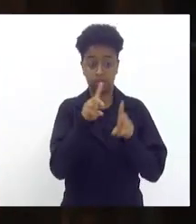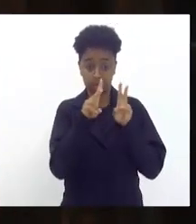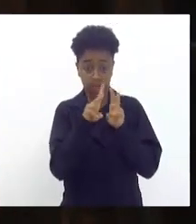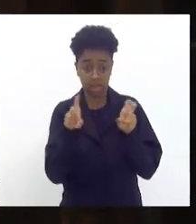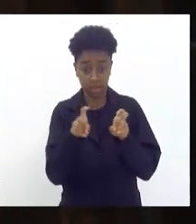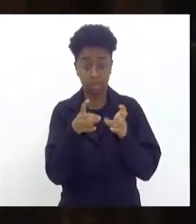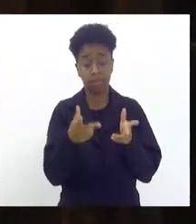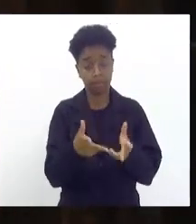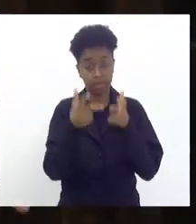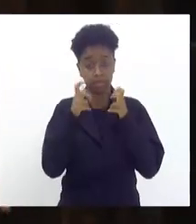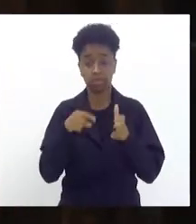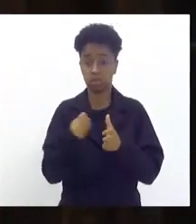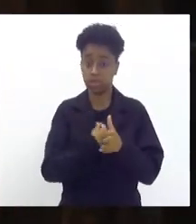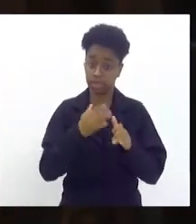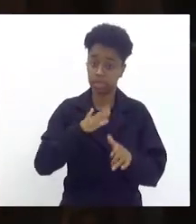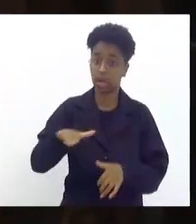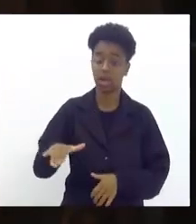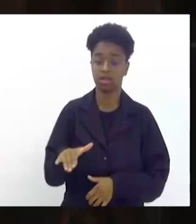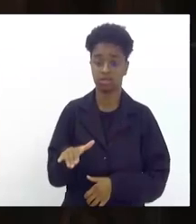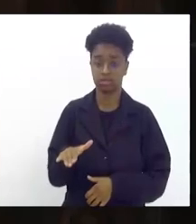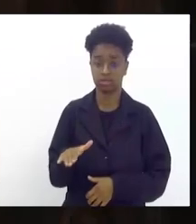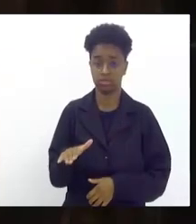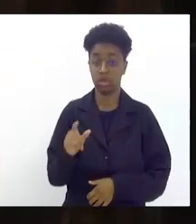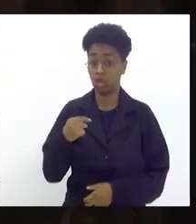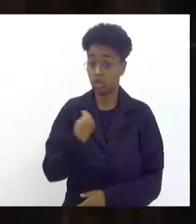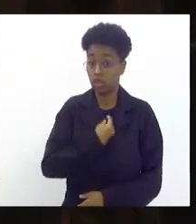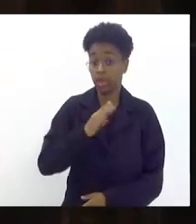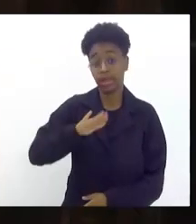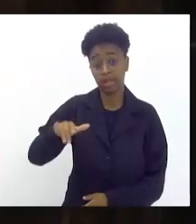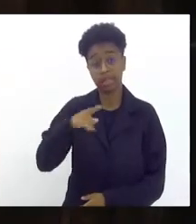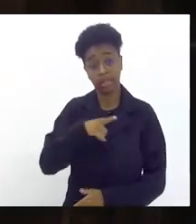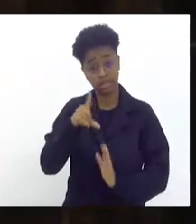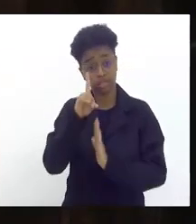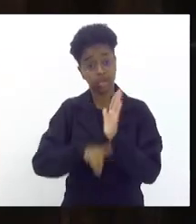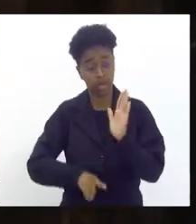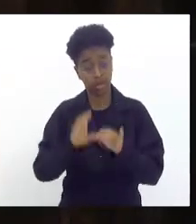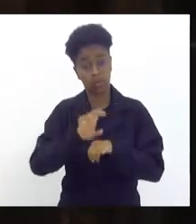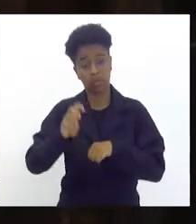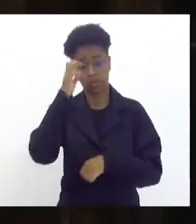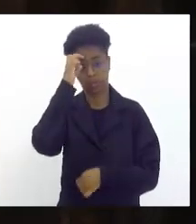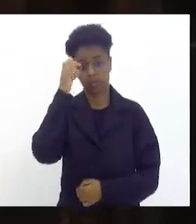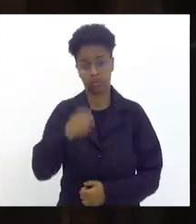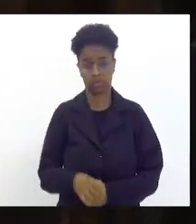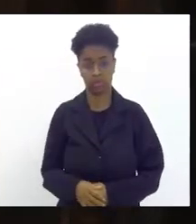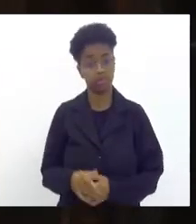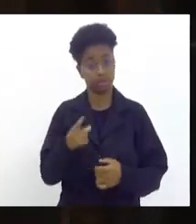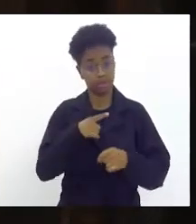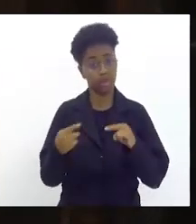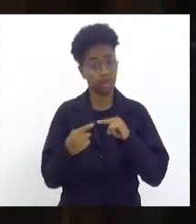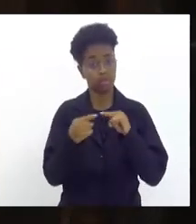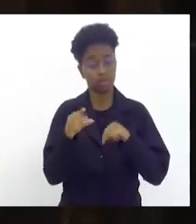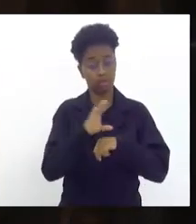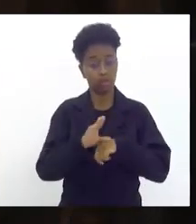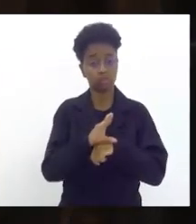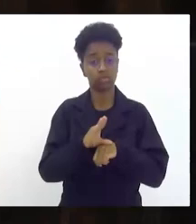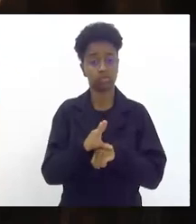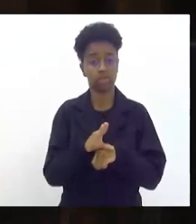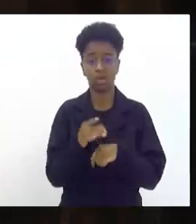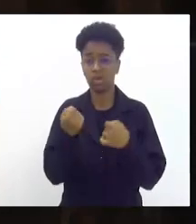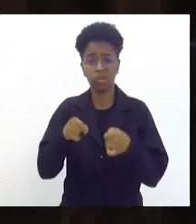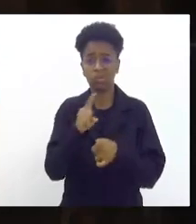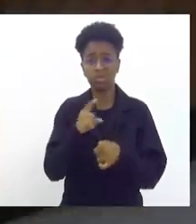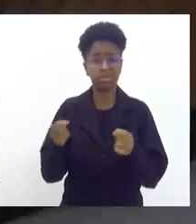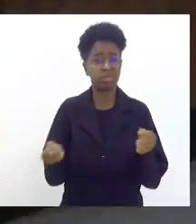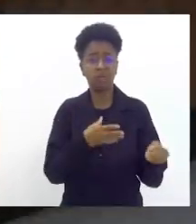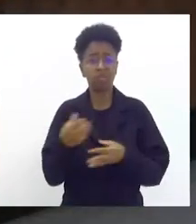reconhecer nossas crianças tem nossas crianças tem direito a cultura como está na constituição não precisa inovar